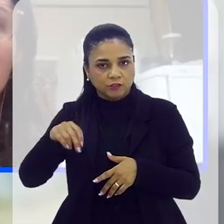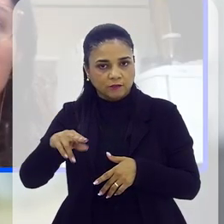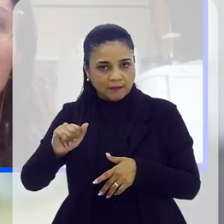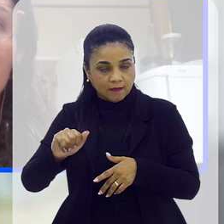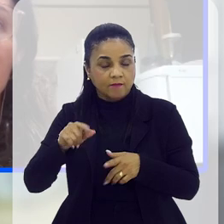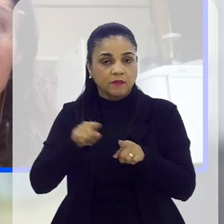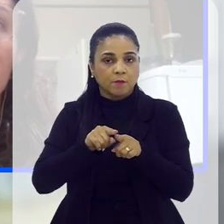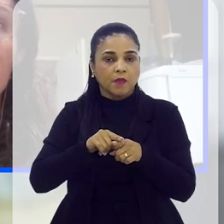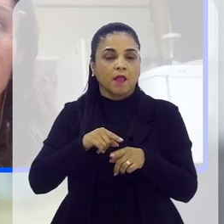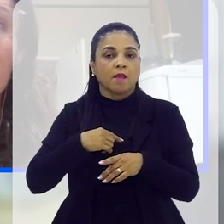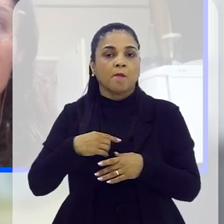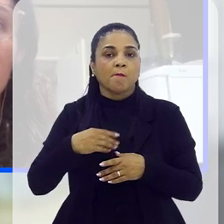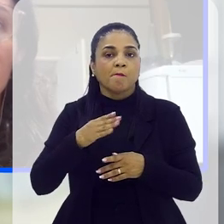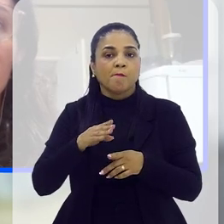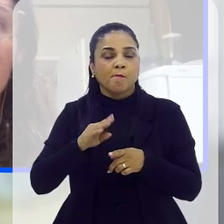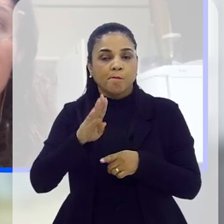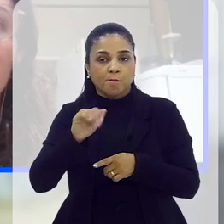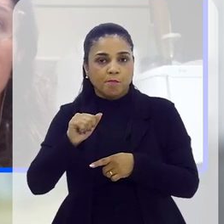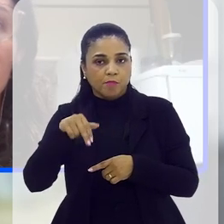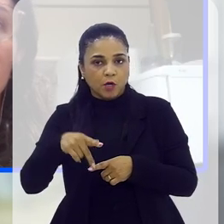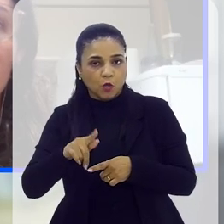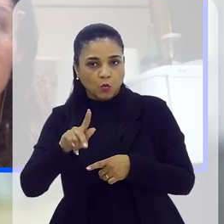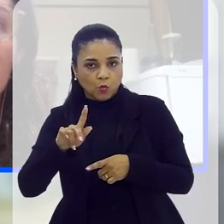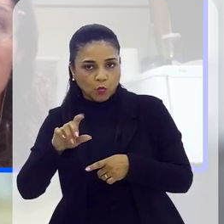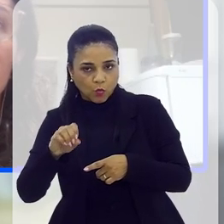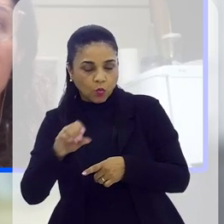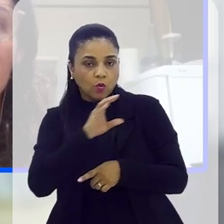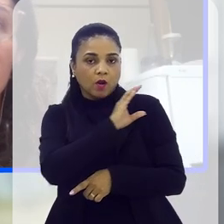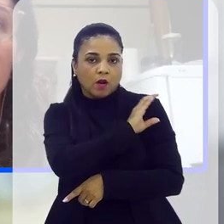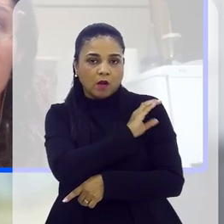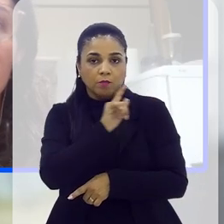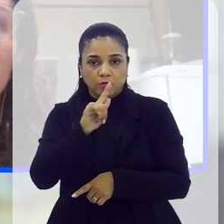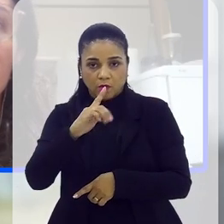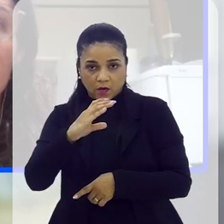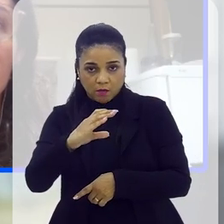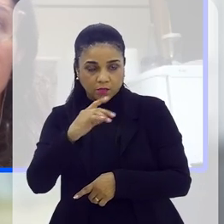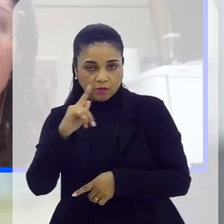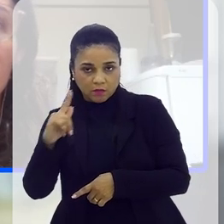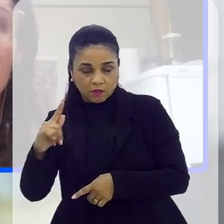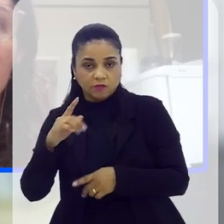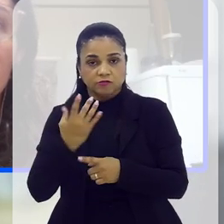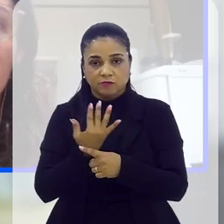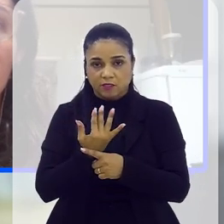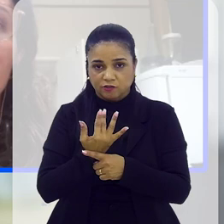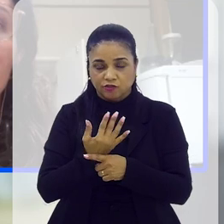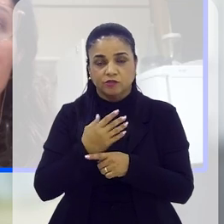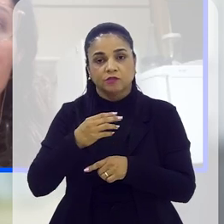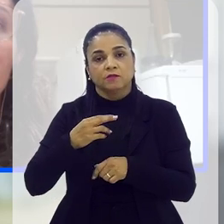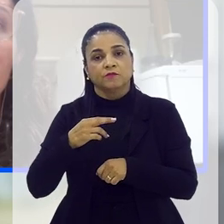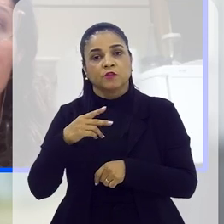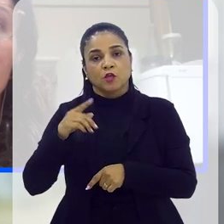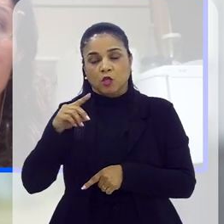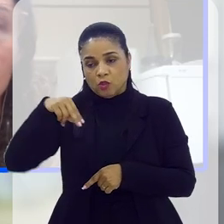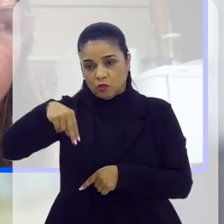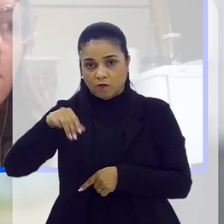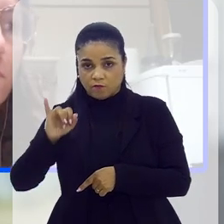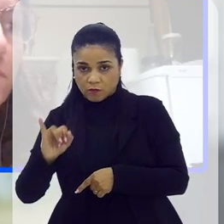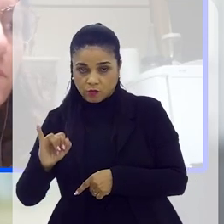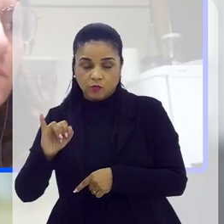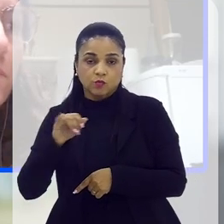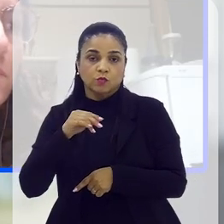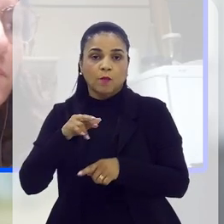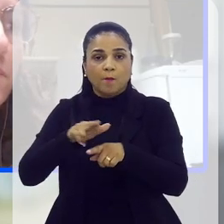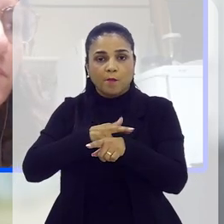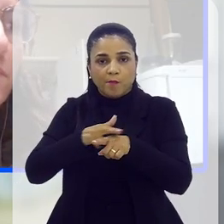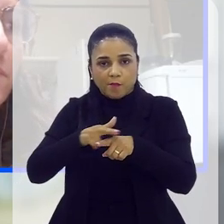Alemão, logo em seguida vem Bangu, Santa Cruz, Campo Grande e outros municípios, né? Como Duque de Caxias e Nova Iguaçu e Belfort Rocha. Então esses que